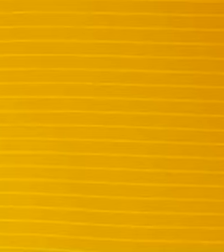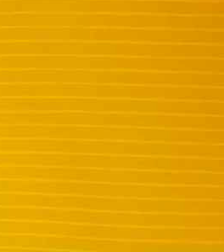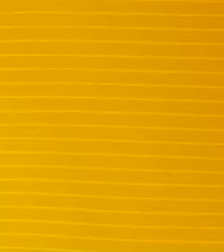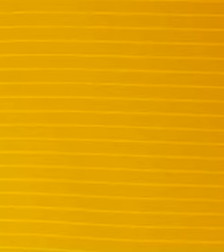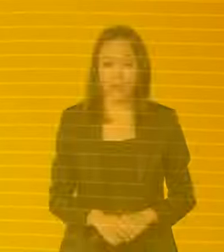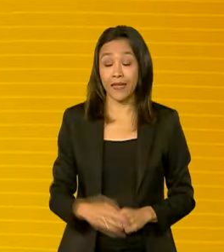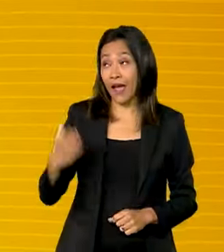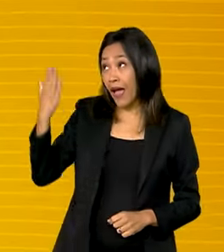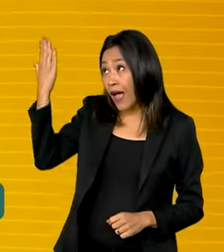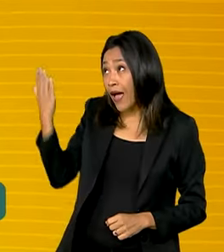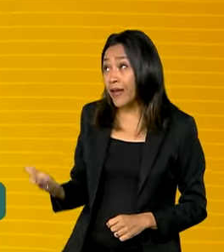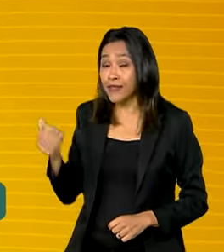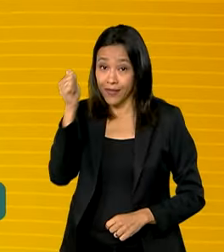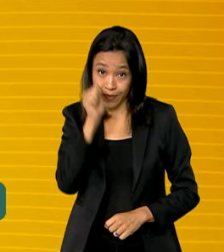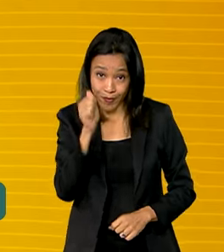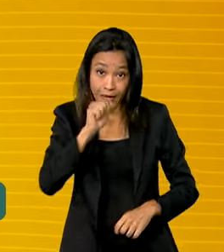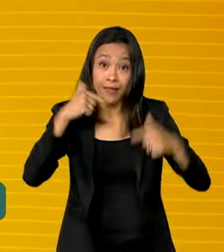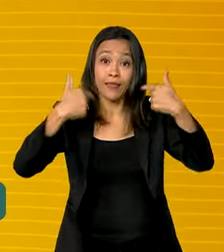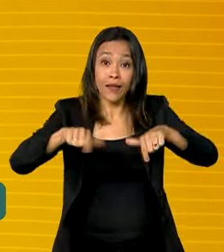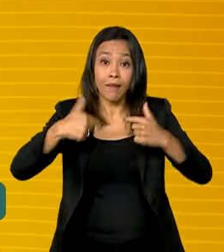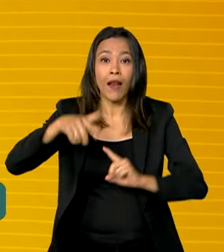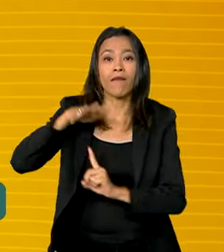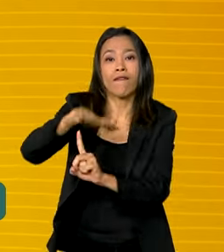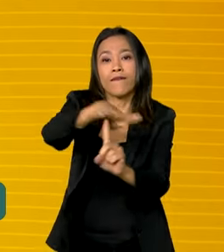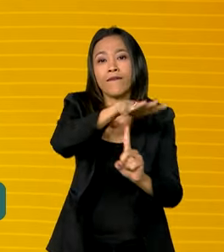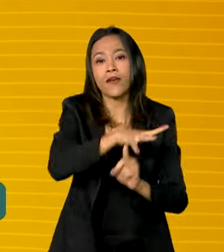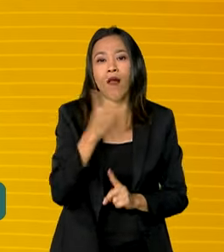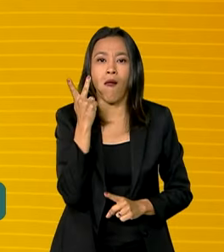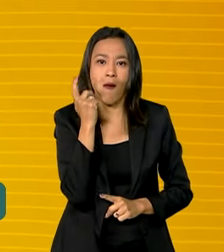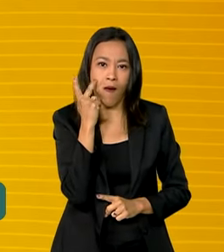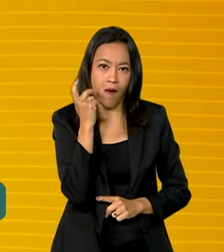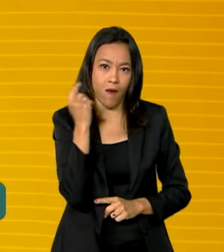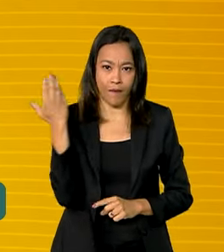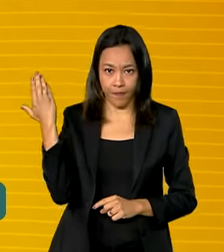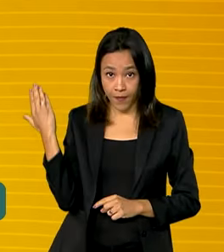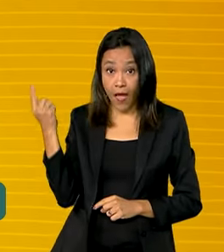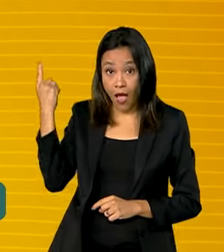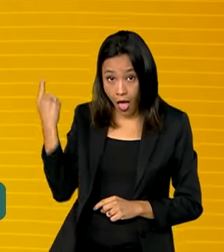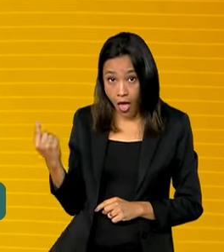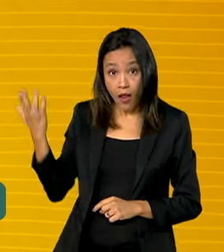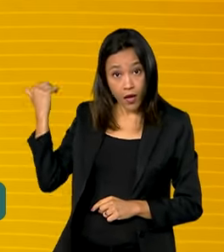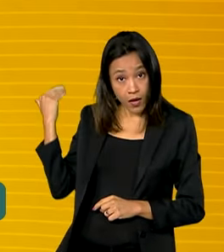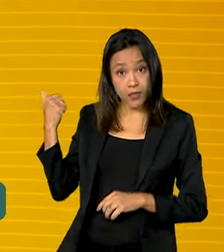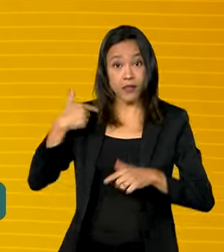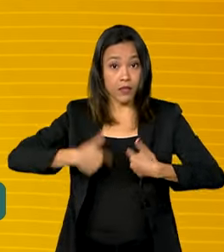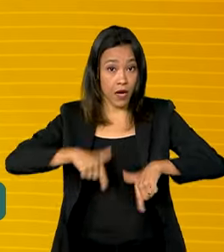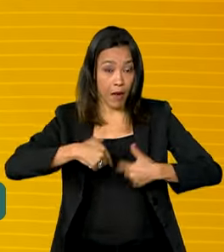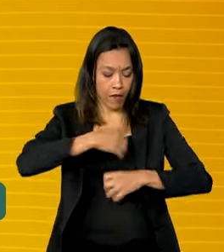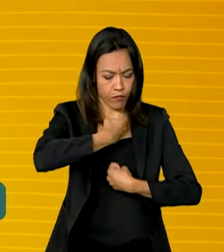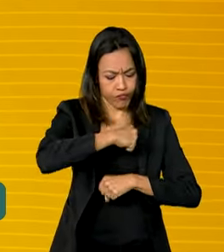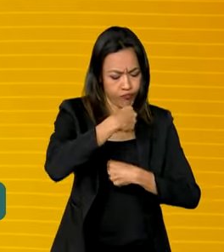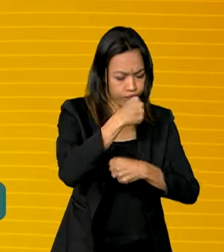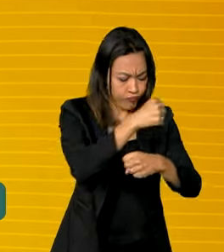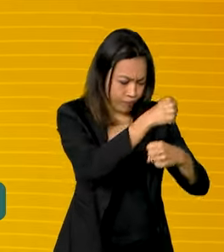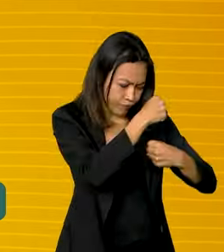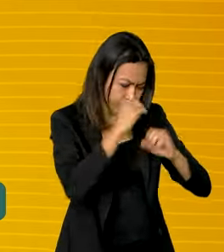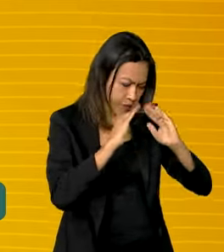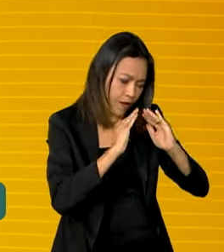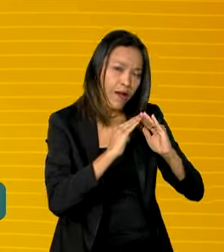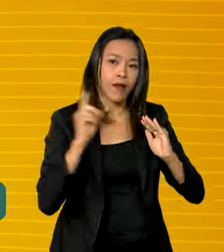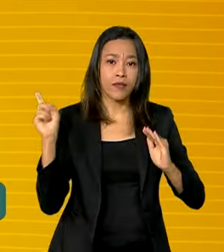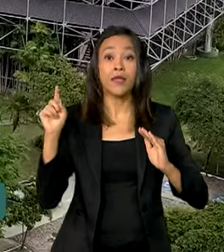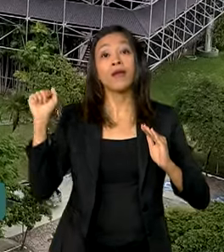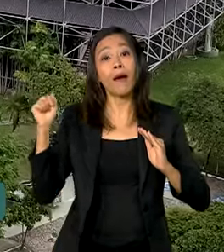Regina é feirante em Fortaleza, no Ceará. Ela trabalhava de empregada doméstica e para